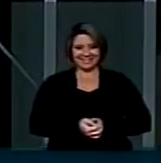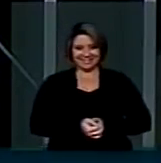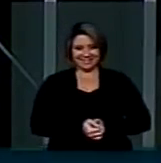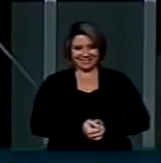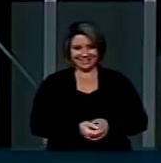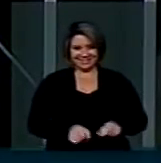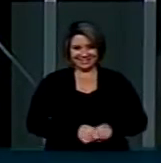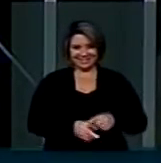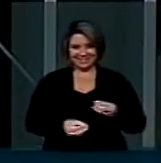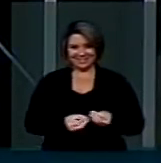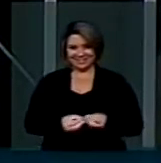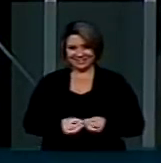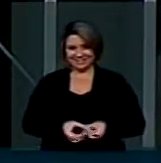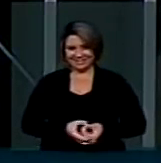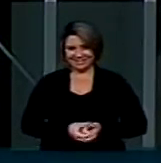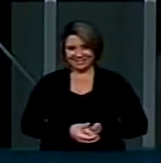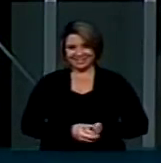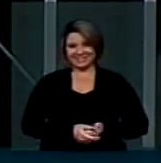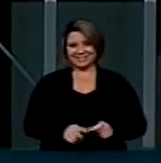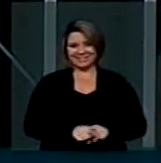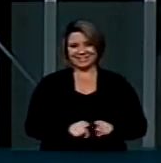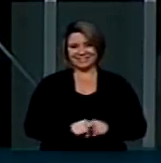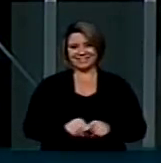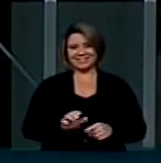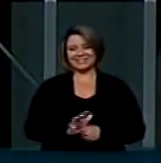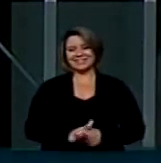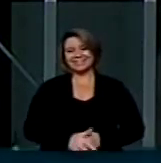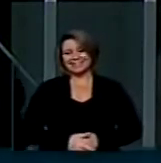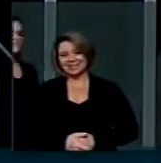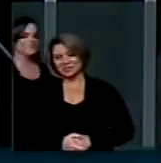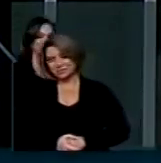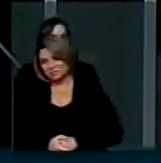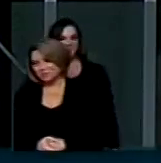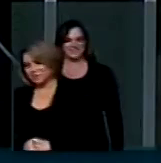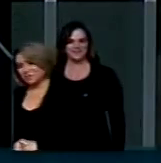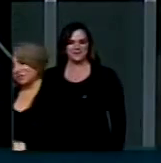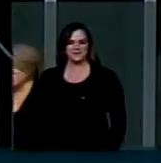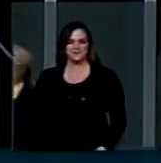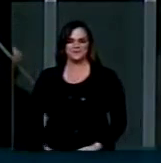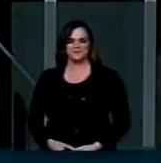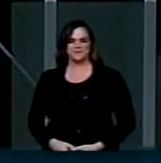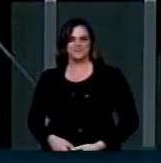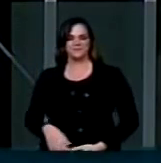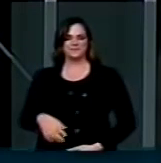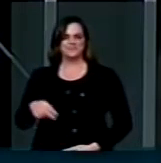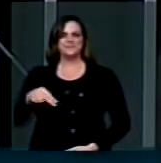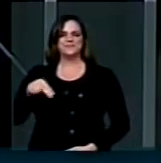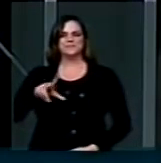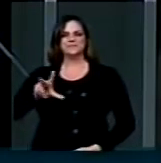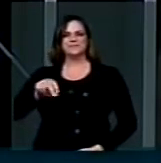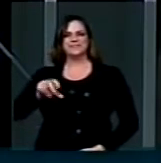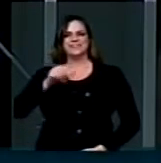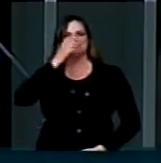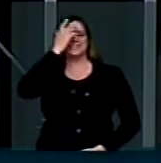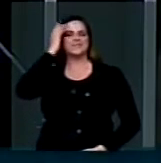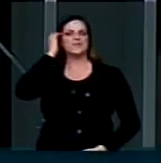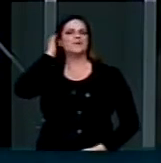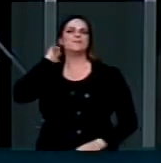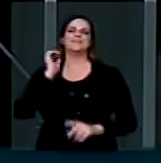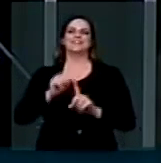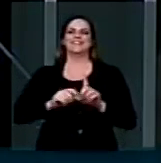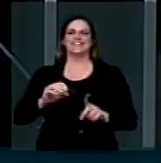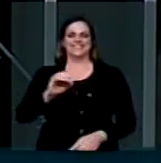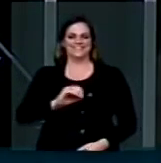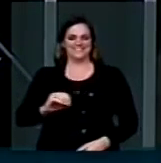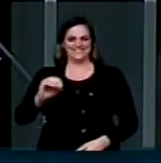segunda-feira essa sessão solene para institucionalizar o ato de novembro azul. Finalizamos o mês de outubro usando